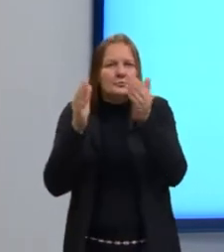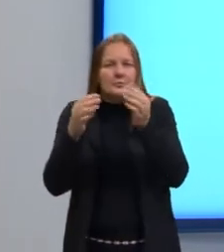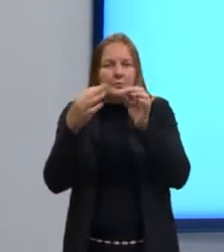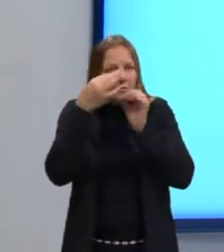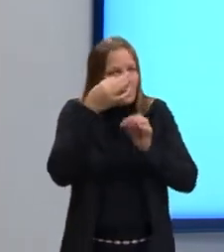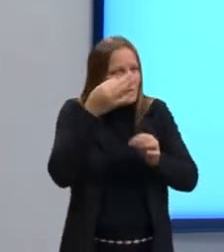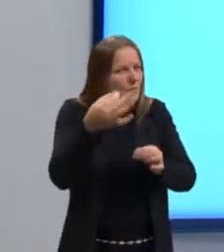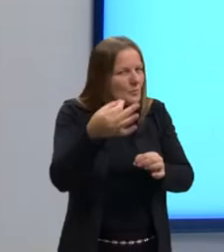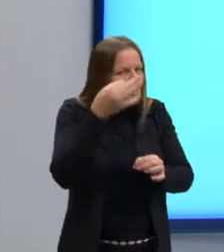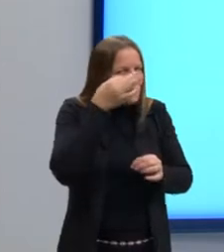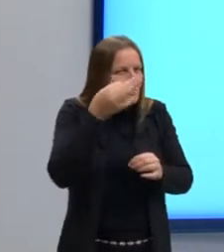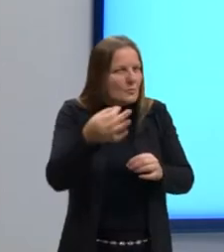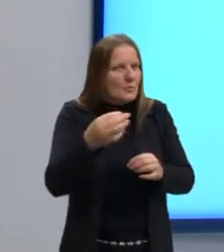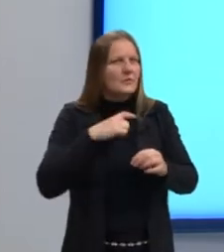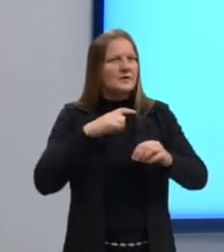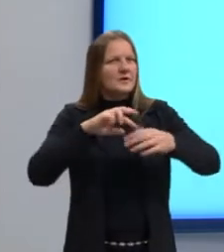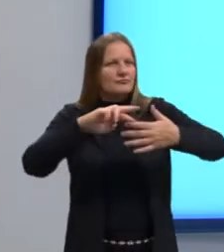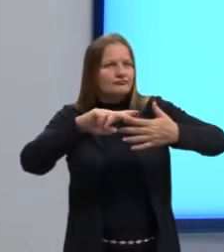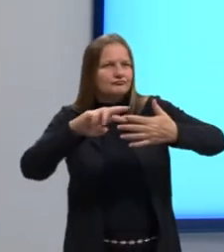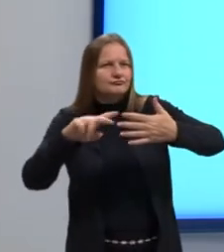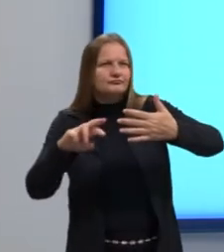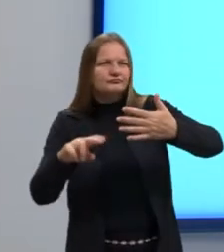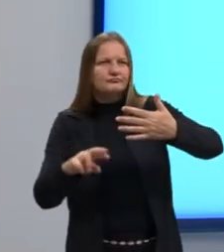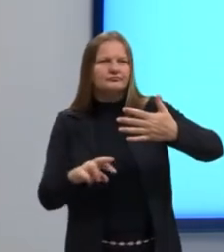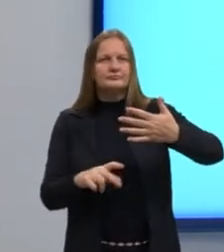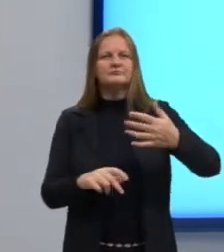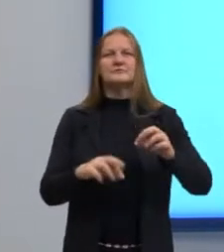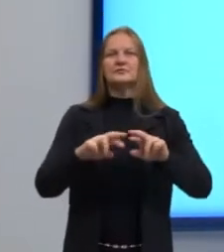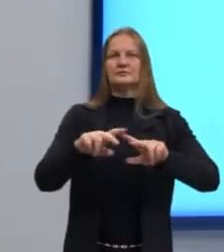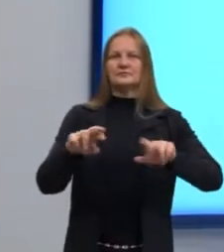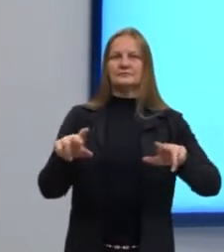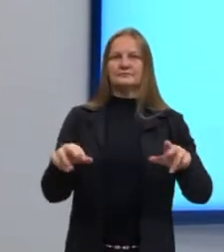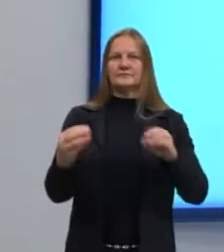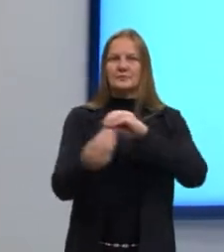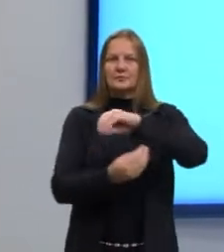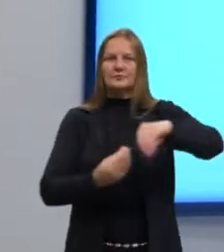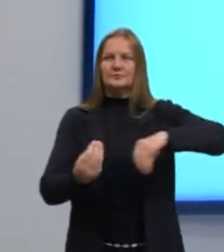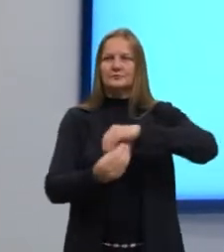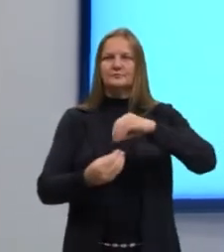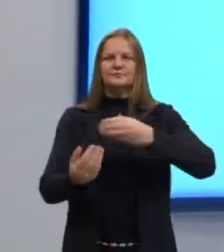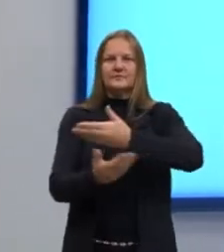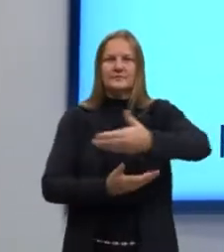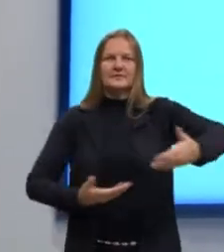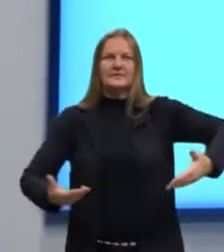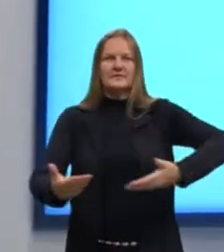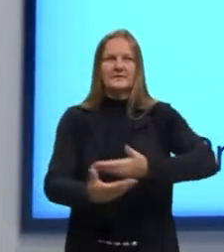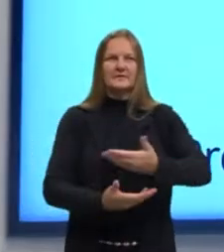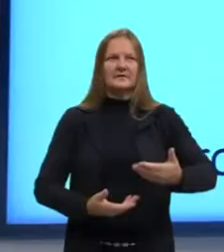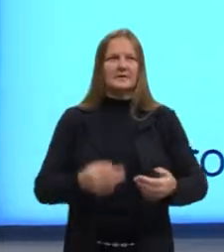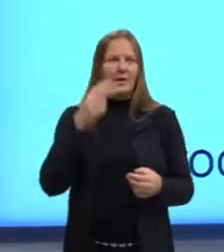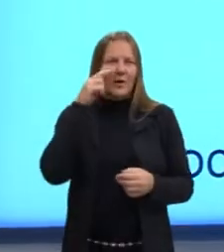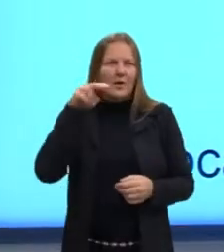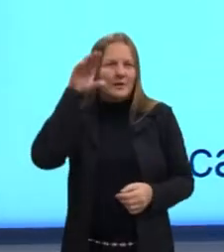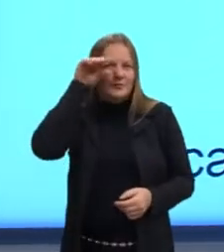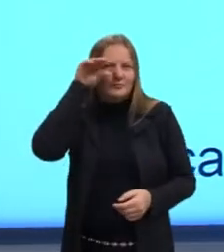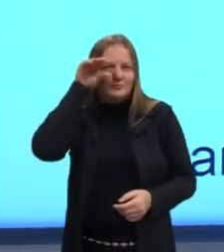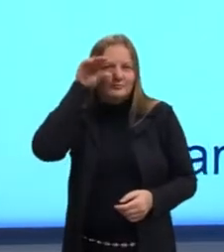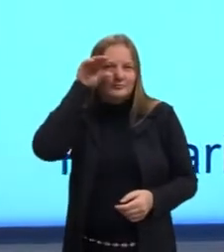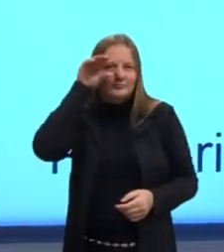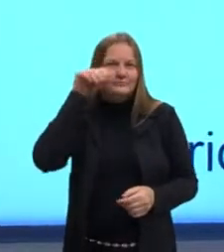aqui vários organismos diferentíssimos entre si. E vocês podem observar aqui,